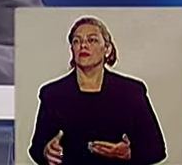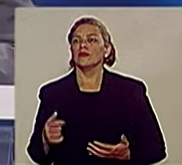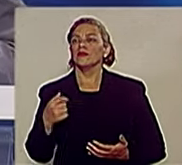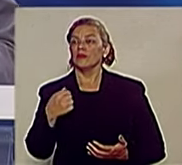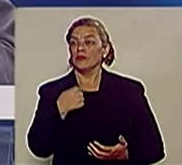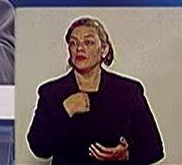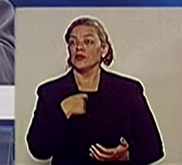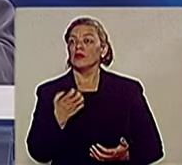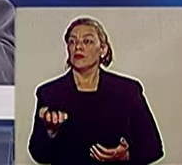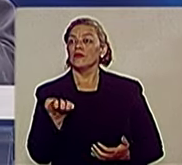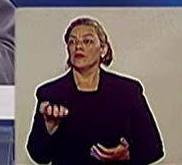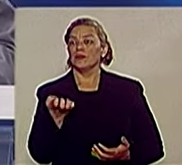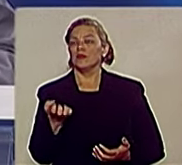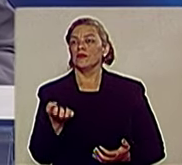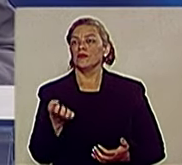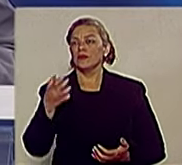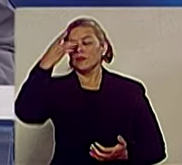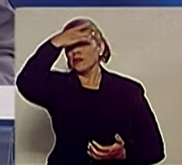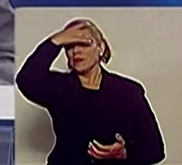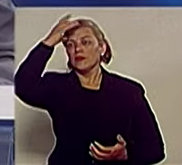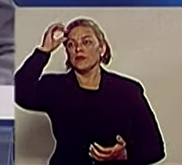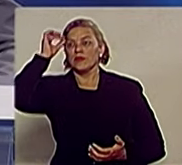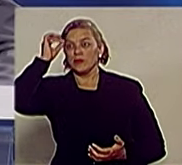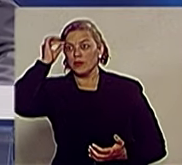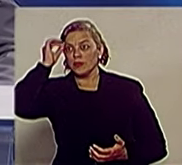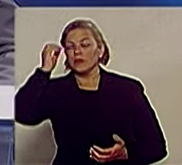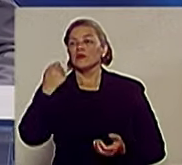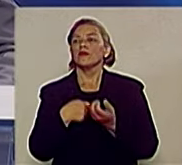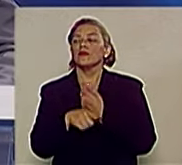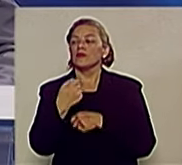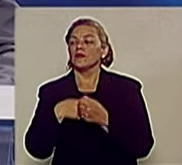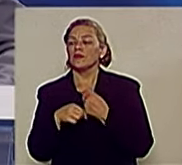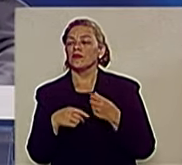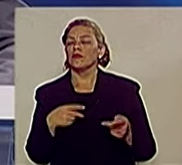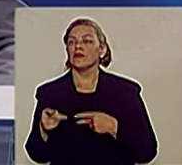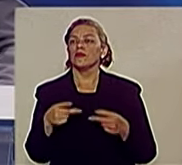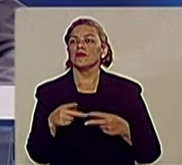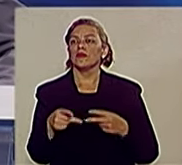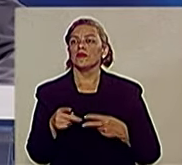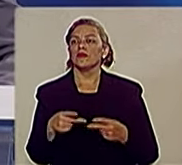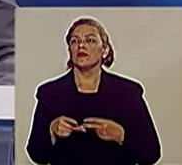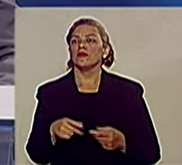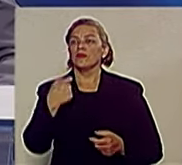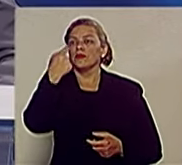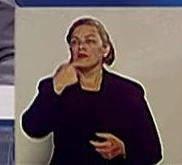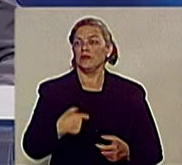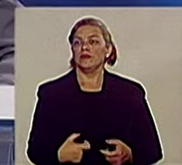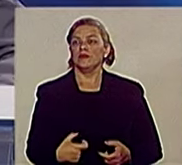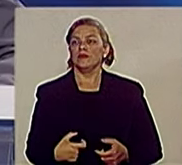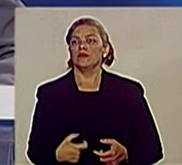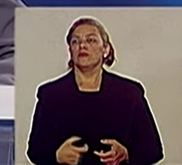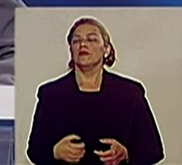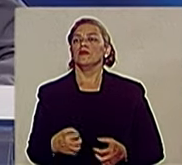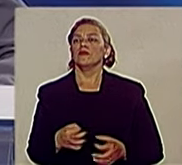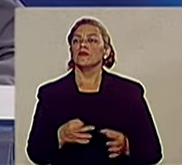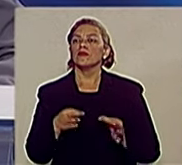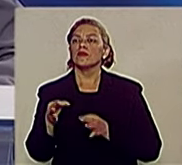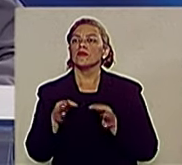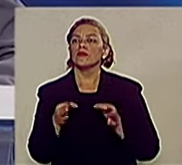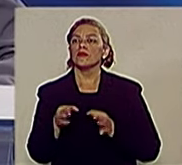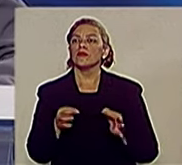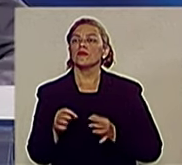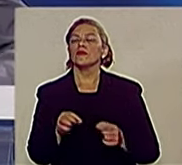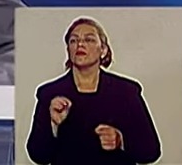administração José dos Campos, para ter uma administração séria. Quando eu for fazer uma obra, para evitar essa inscrição,